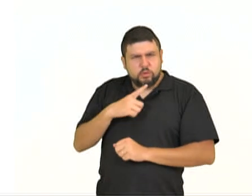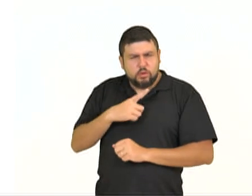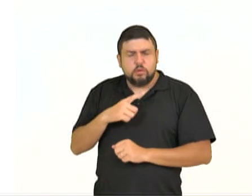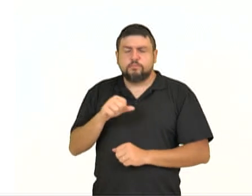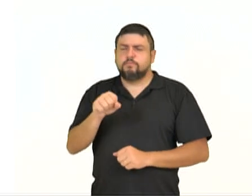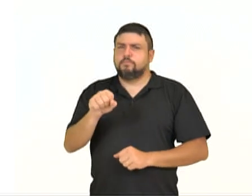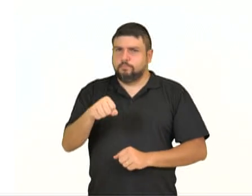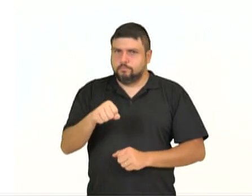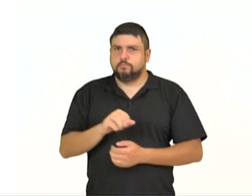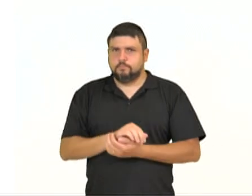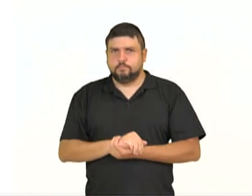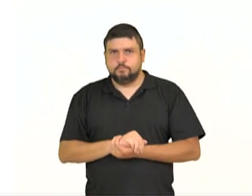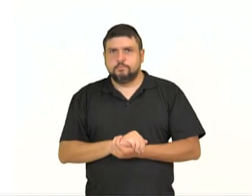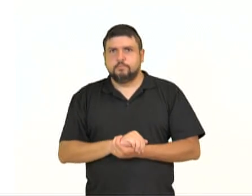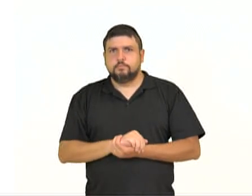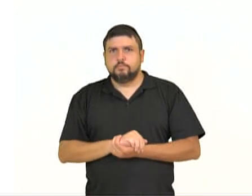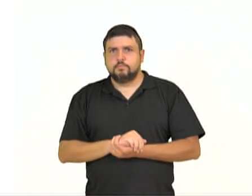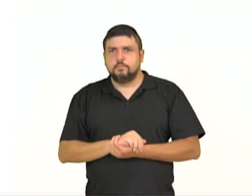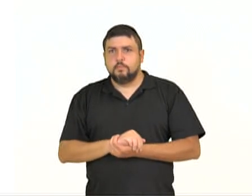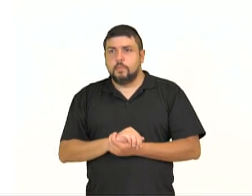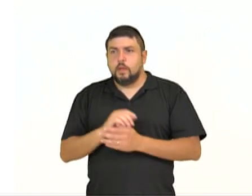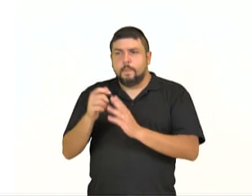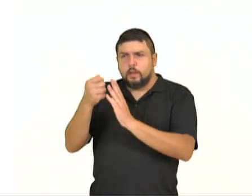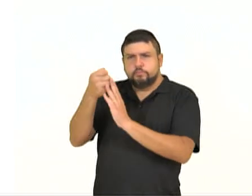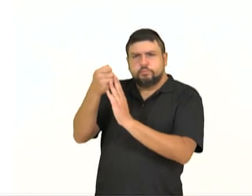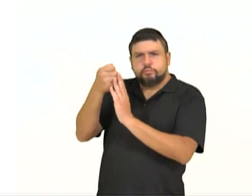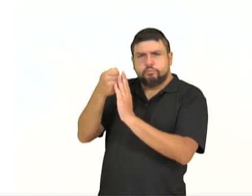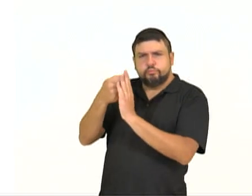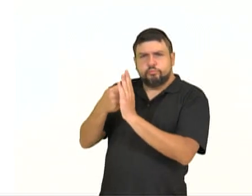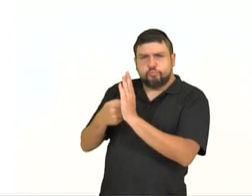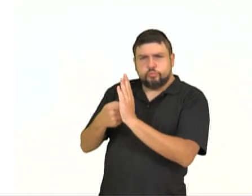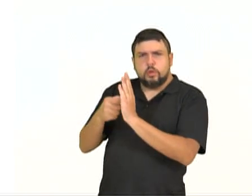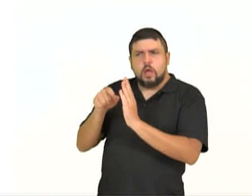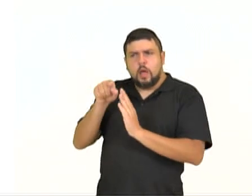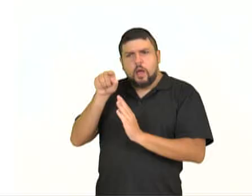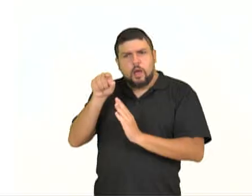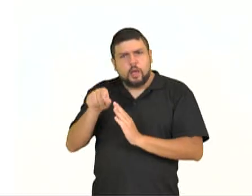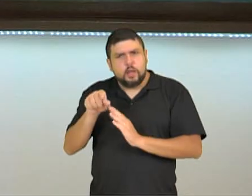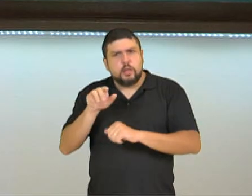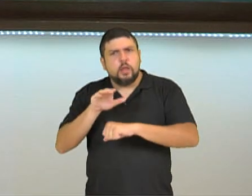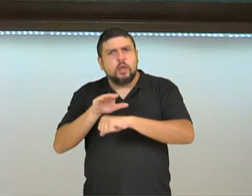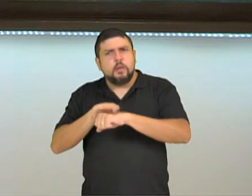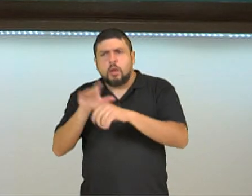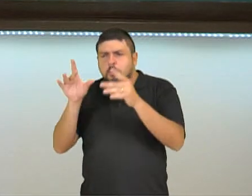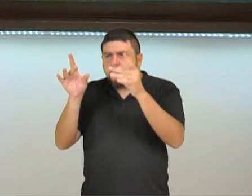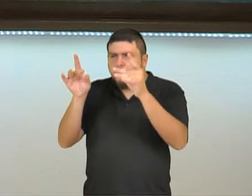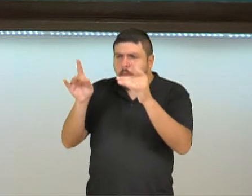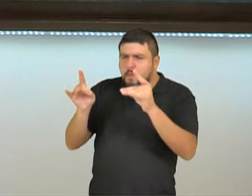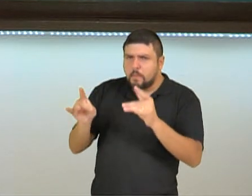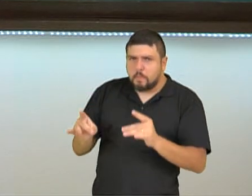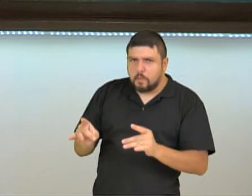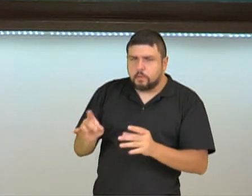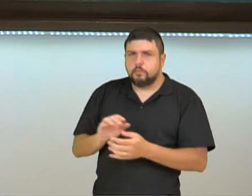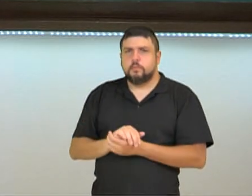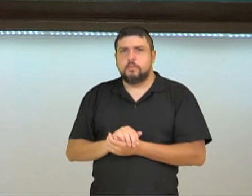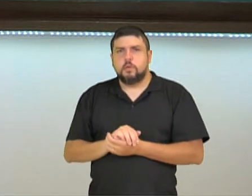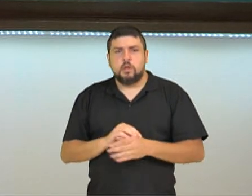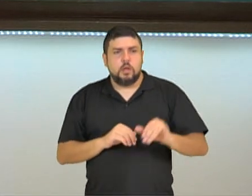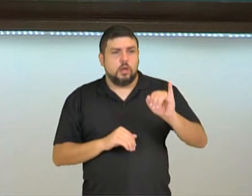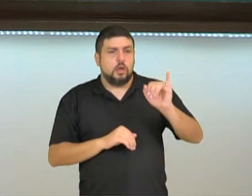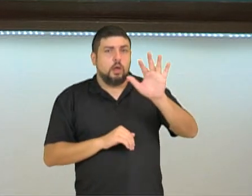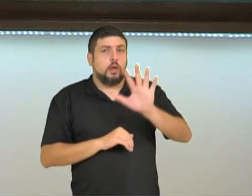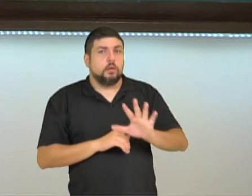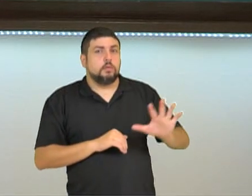escrito. O texto escrito descreve, representa de forma escrita, os elementos. Já a imagem